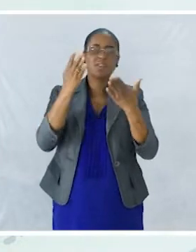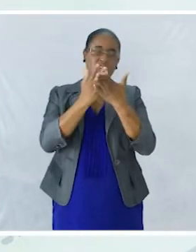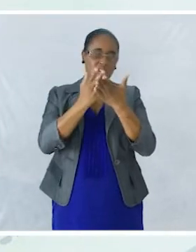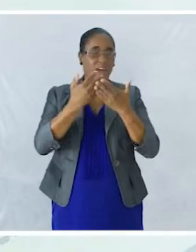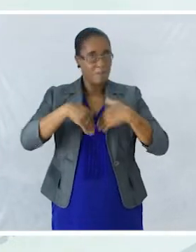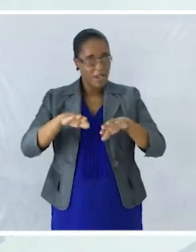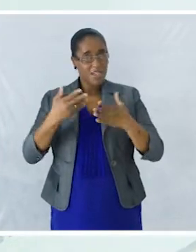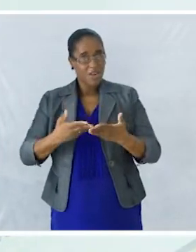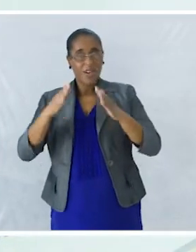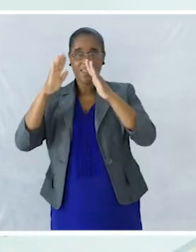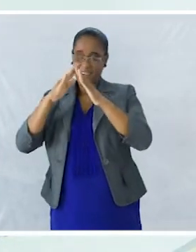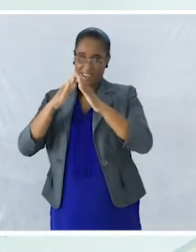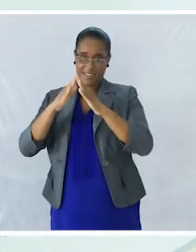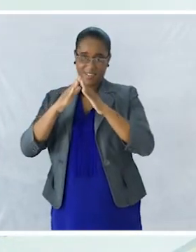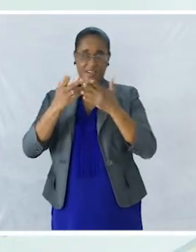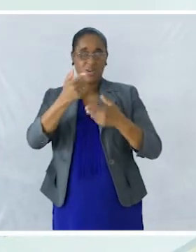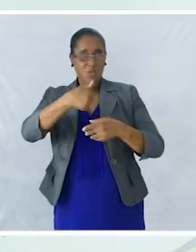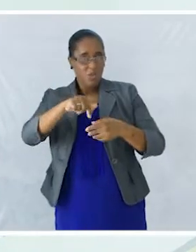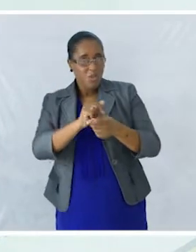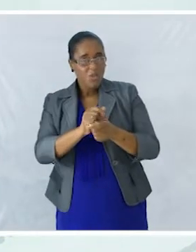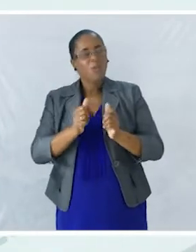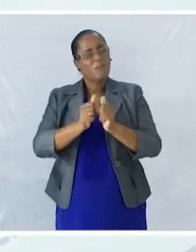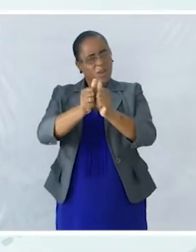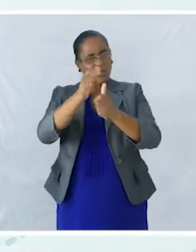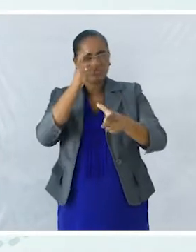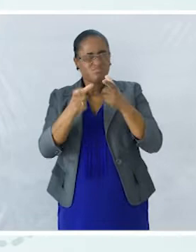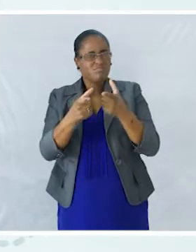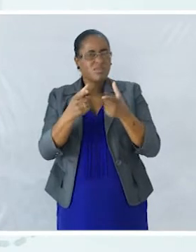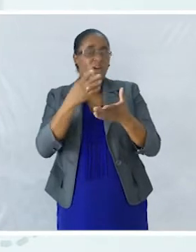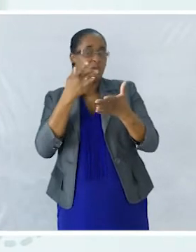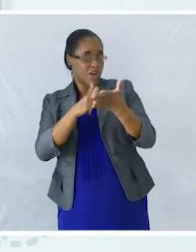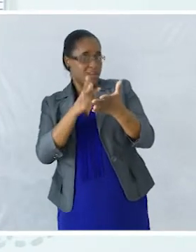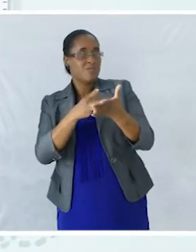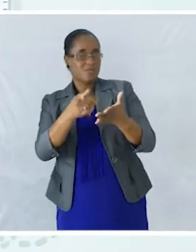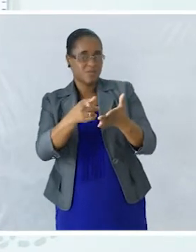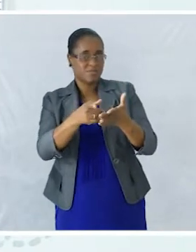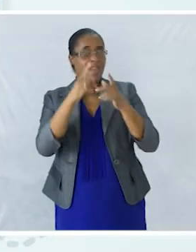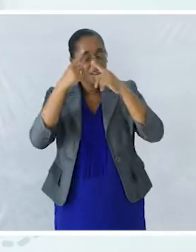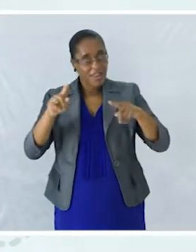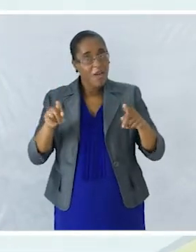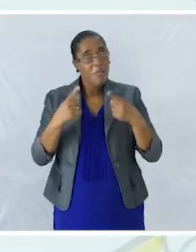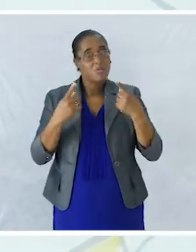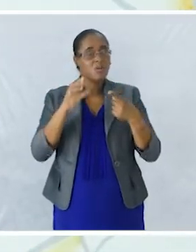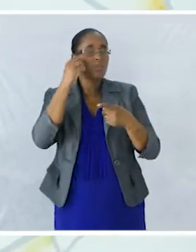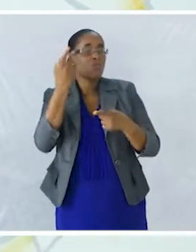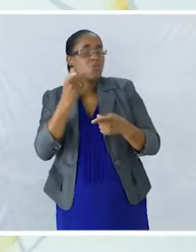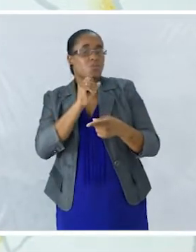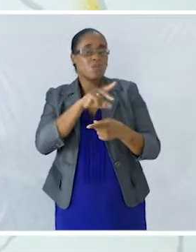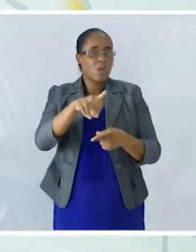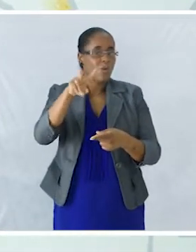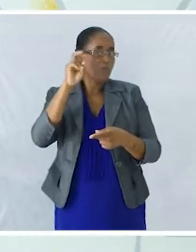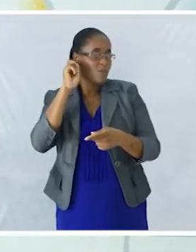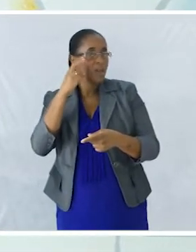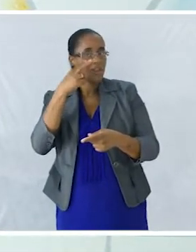companheiro, esse companheiro é o livro Muito bem E na música Como puderam ver Puderam